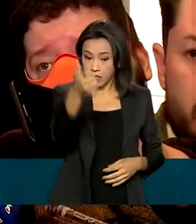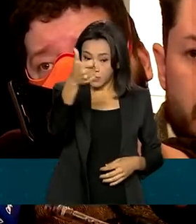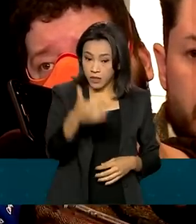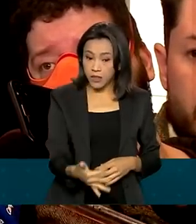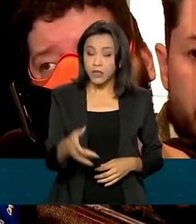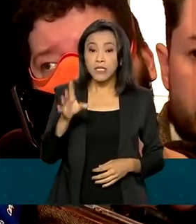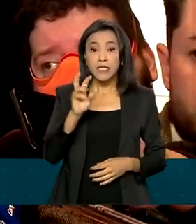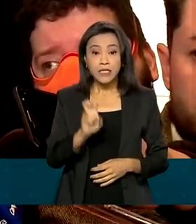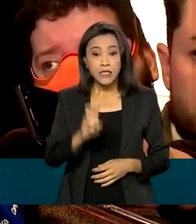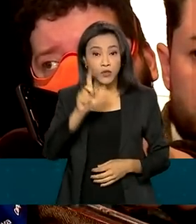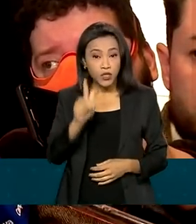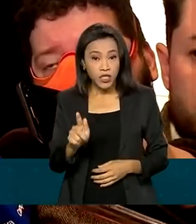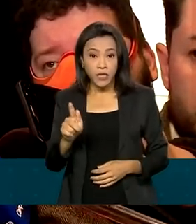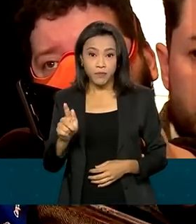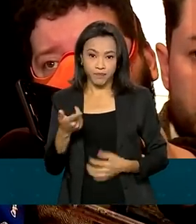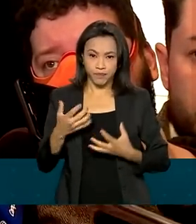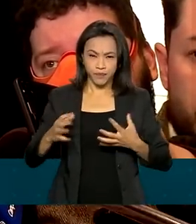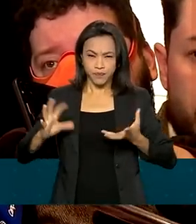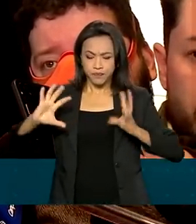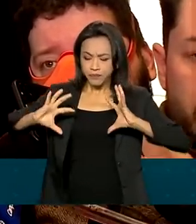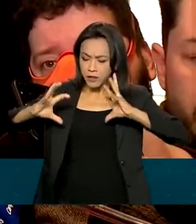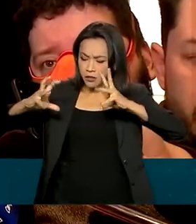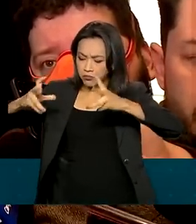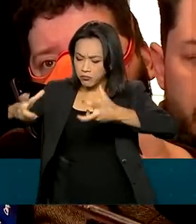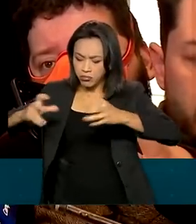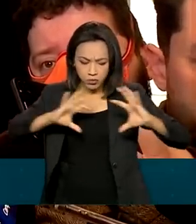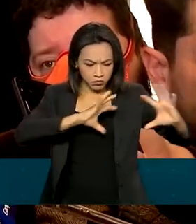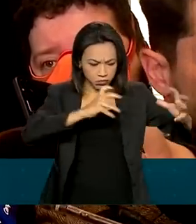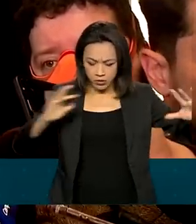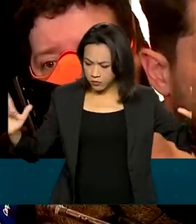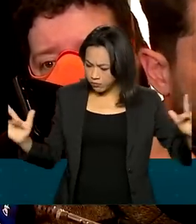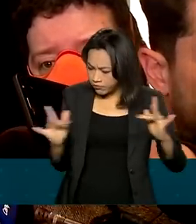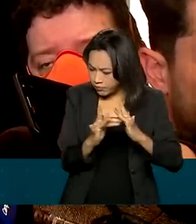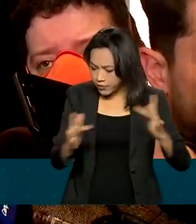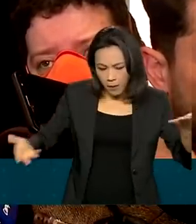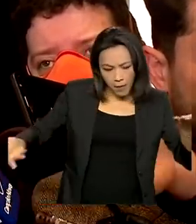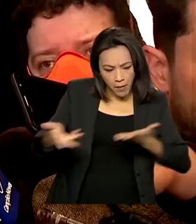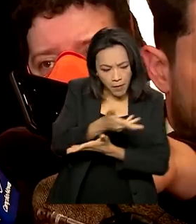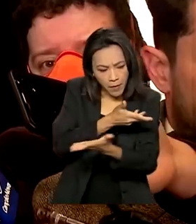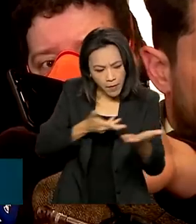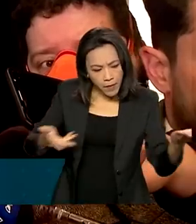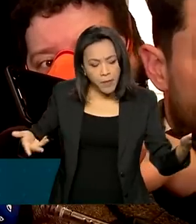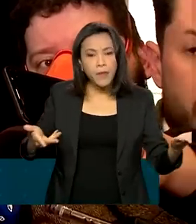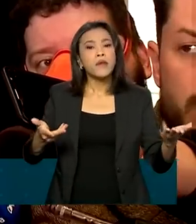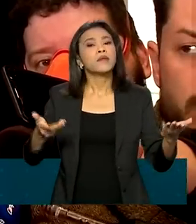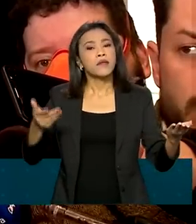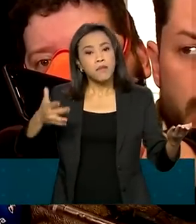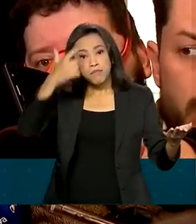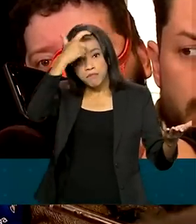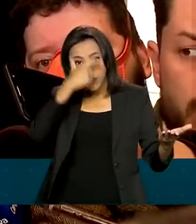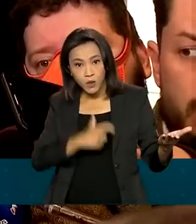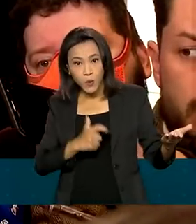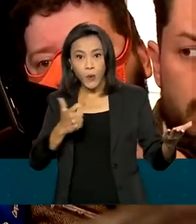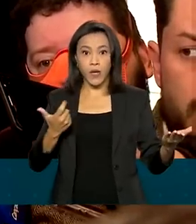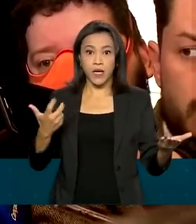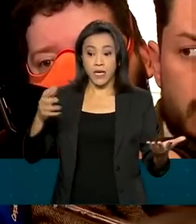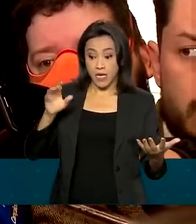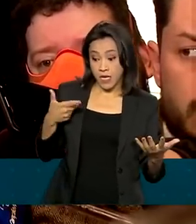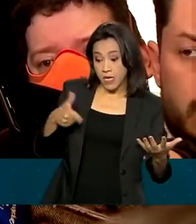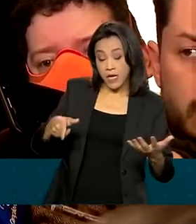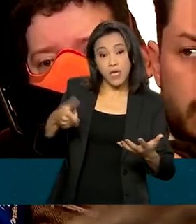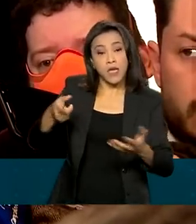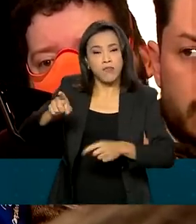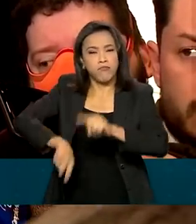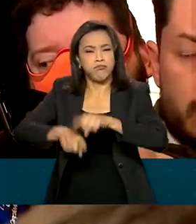comunicações de máquina para máquina. Ele vai interligar as pessoas com as máquinas, ele vai melhorar o